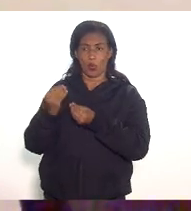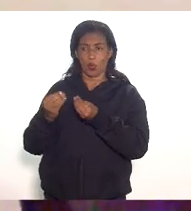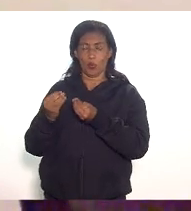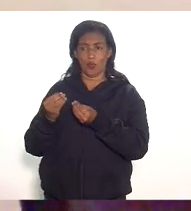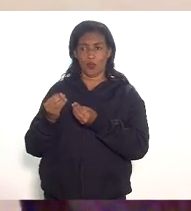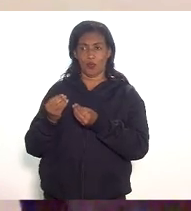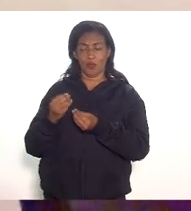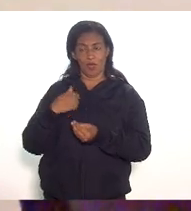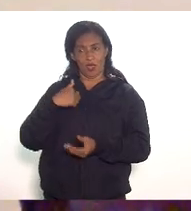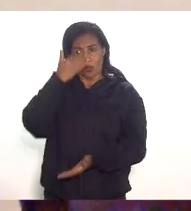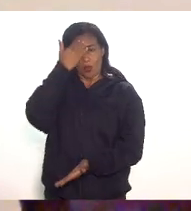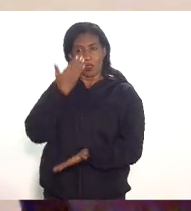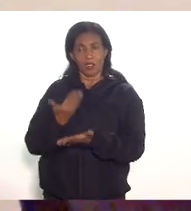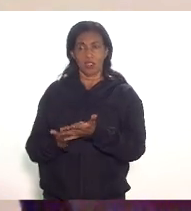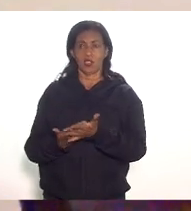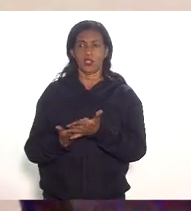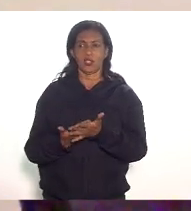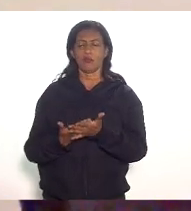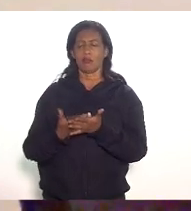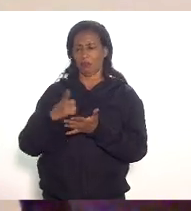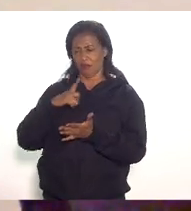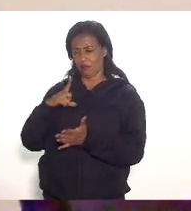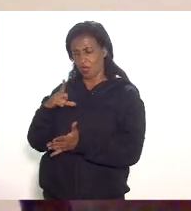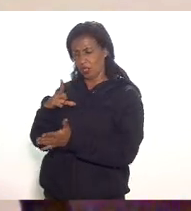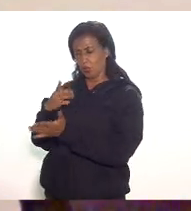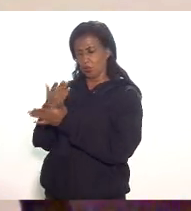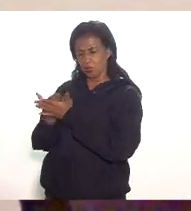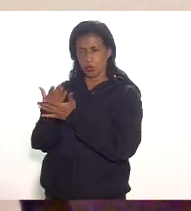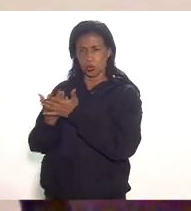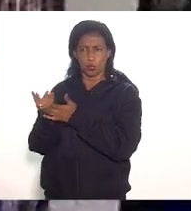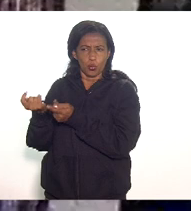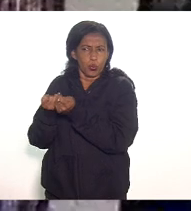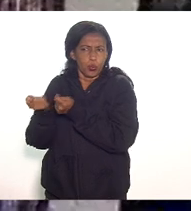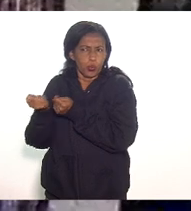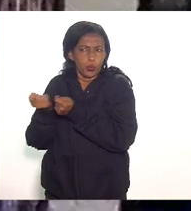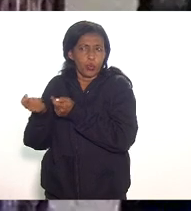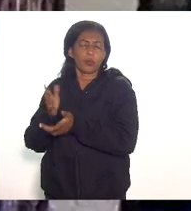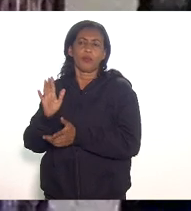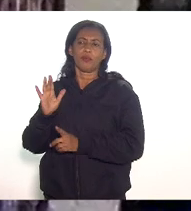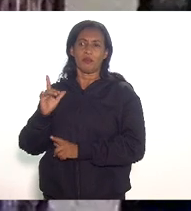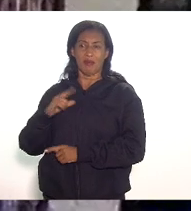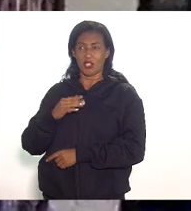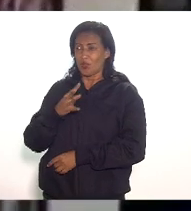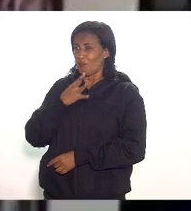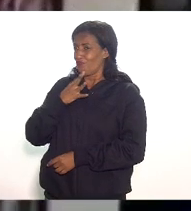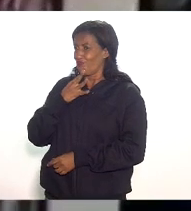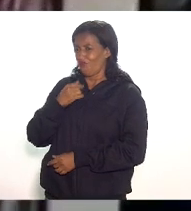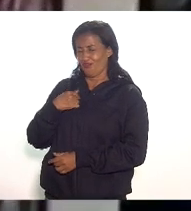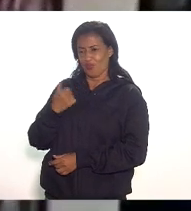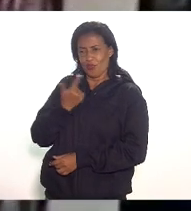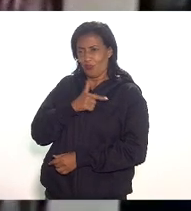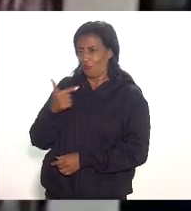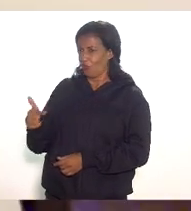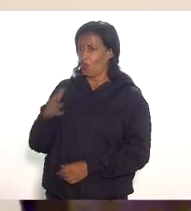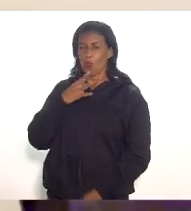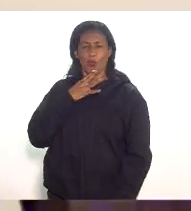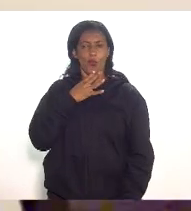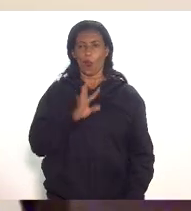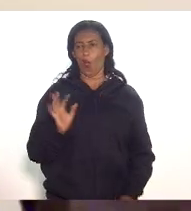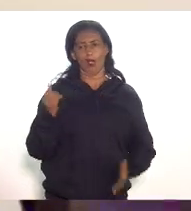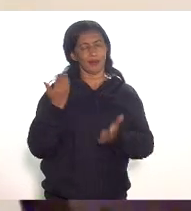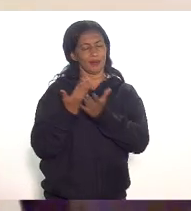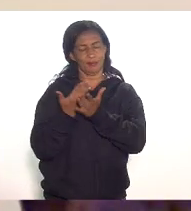acredito que devem ter estudos econômicos baseando eles mas assim a gente não teve esse conhecimento a gente não conhece esses